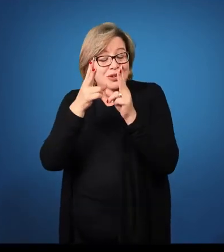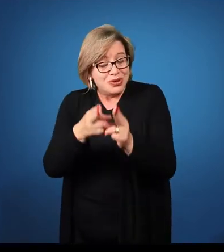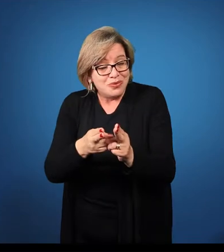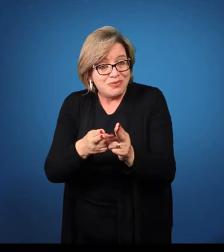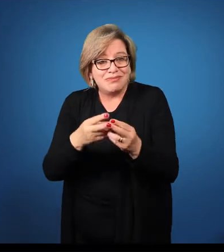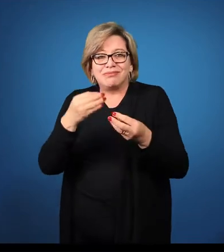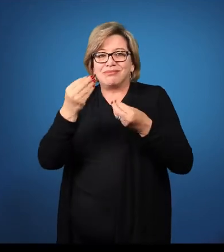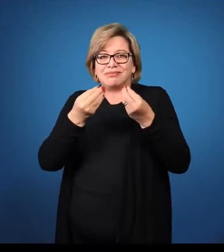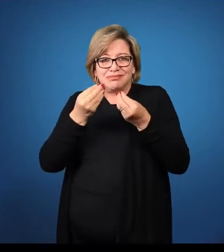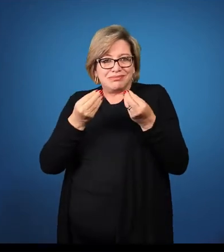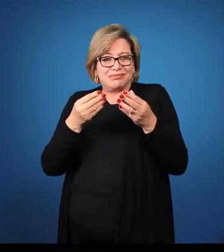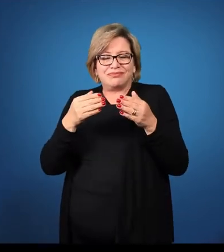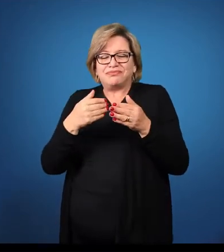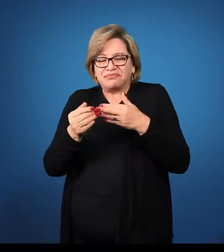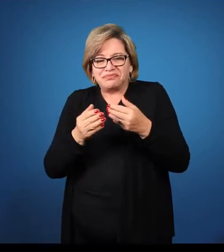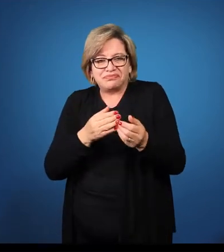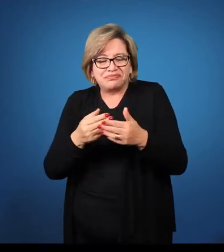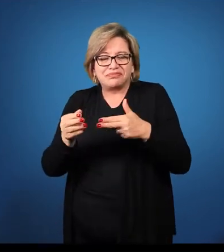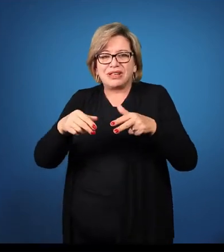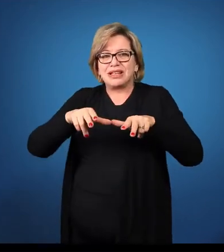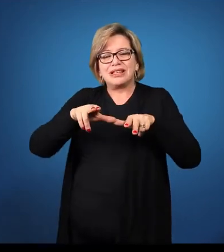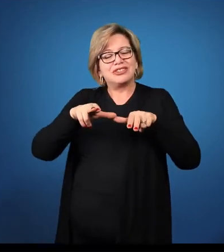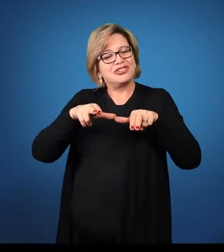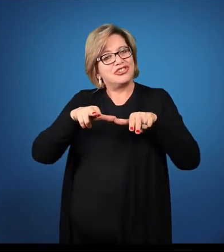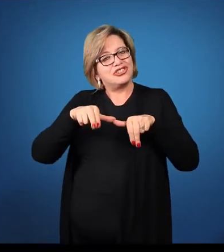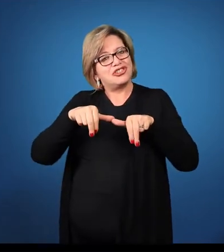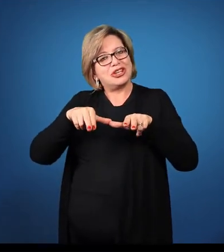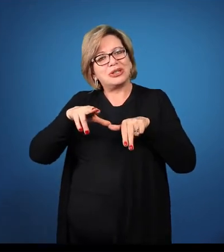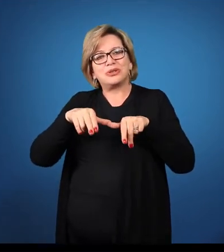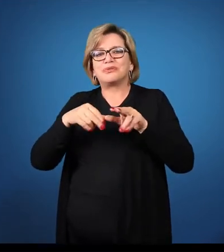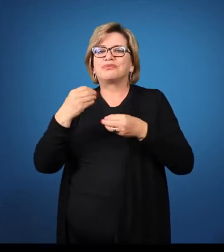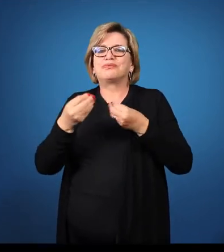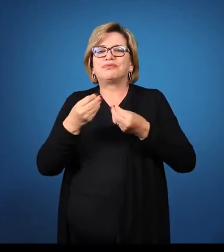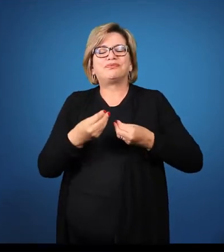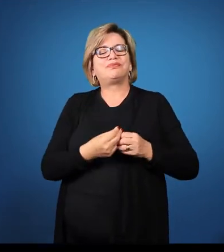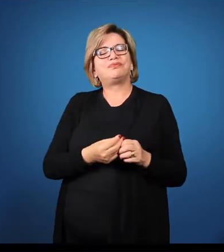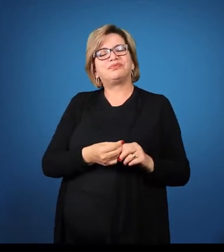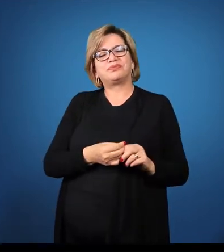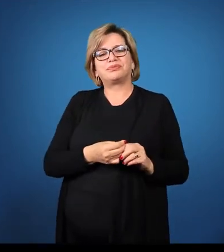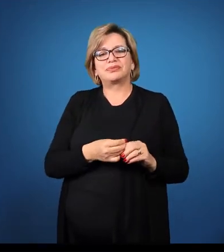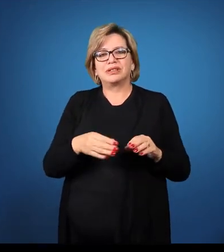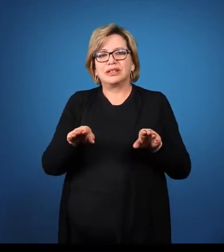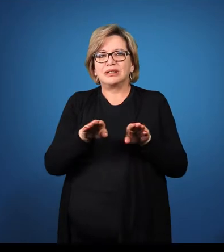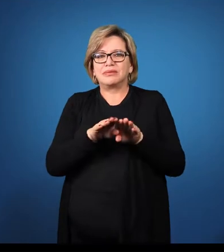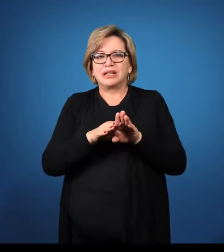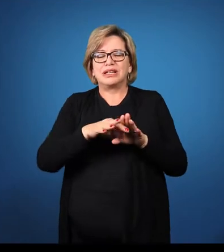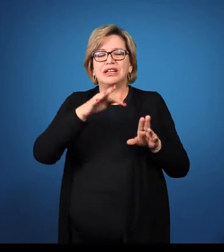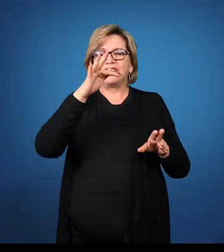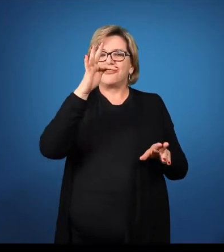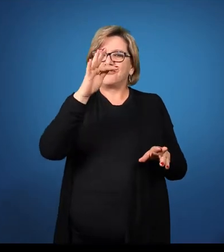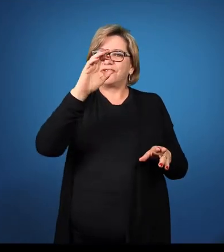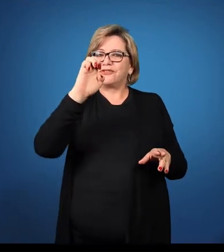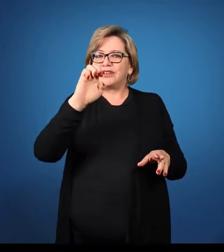substantivos a que o termo feliz se refere. E felites